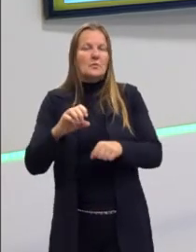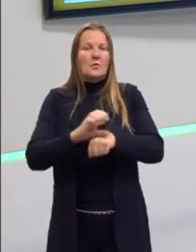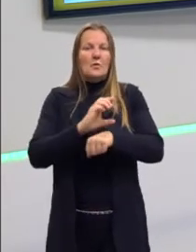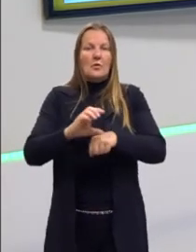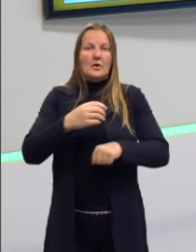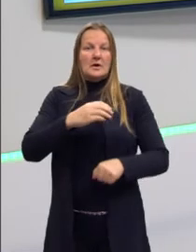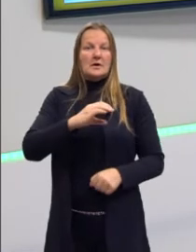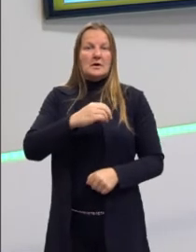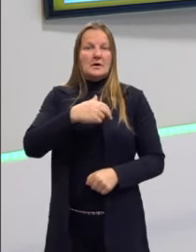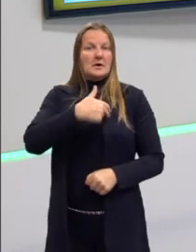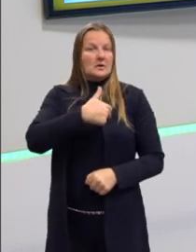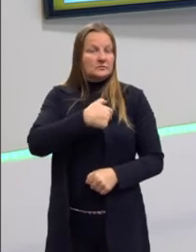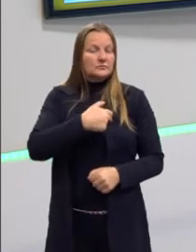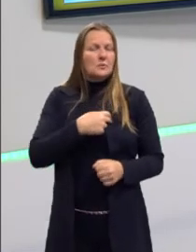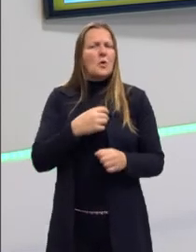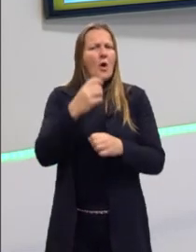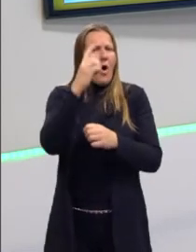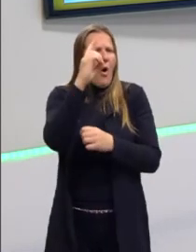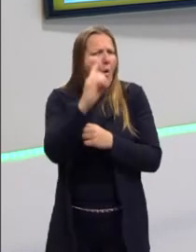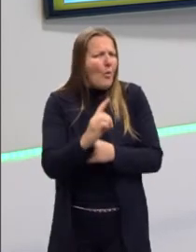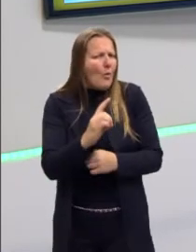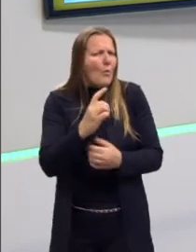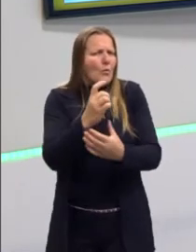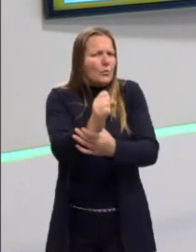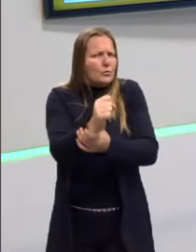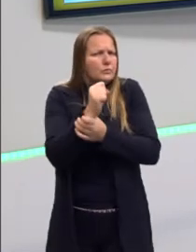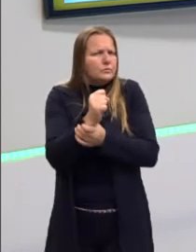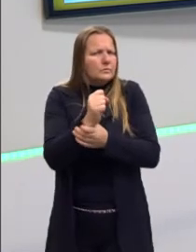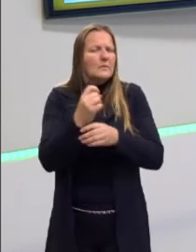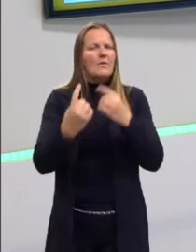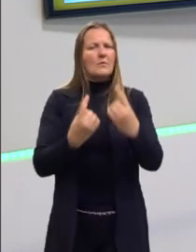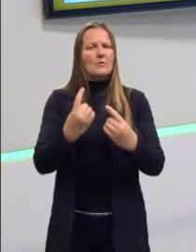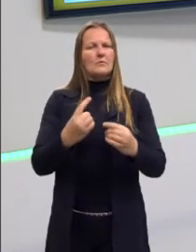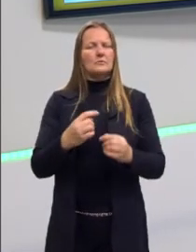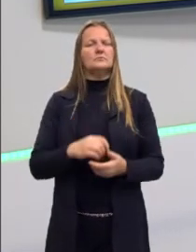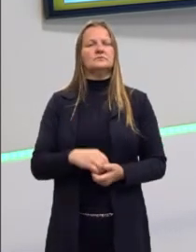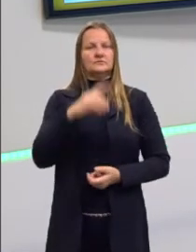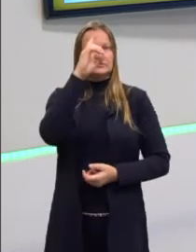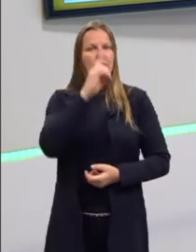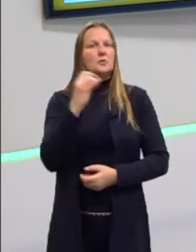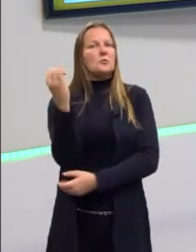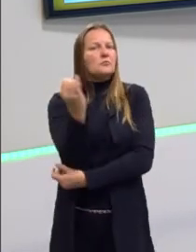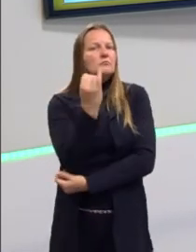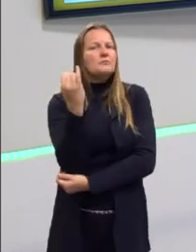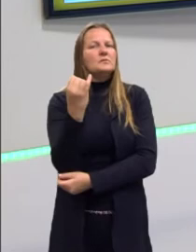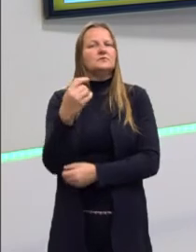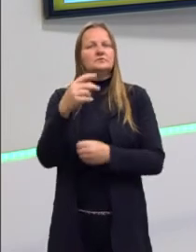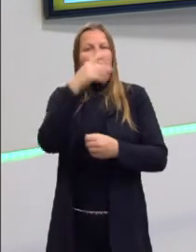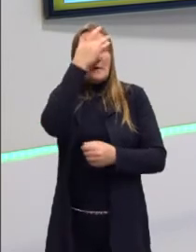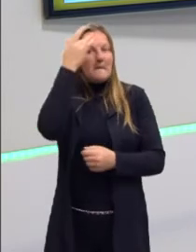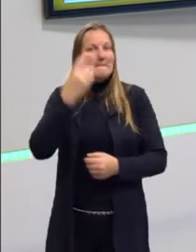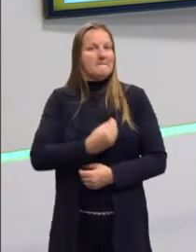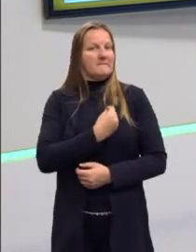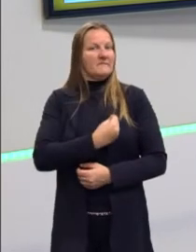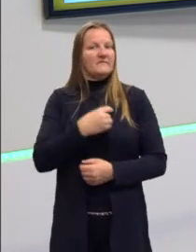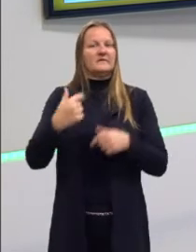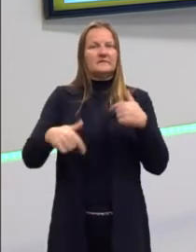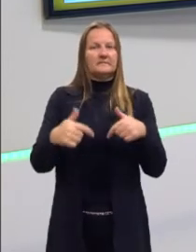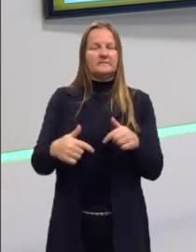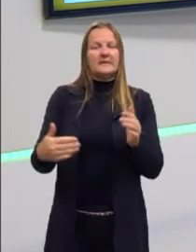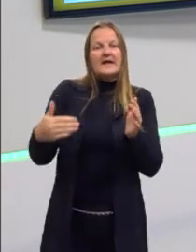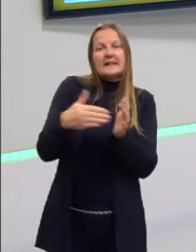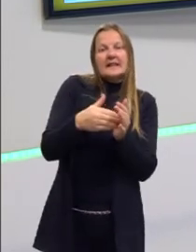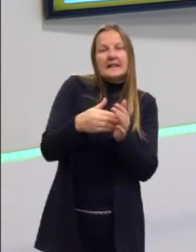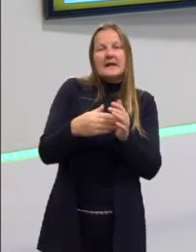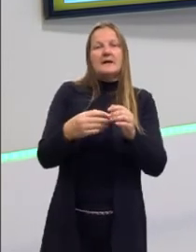Getúlio vai assegurar alguns direitos mínimos que foram muito importantes para os trabalhadores até pouquinho tempo atrás, até a